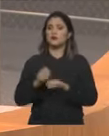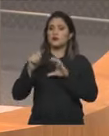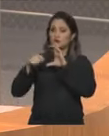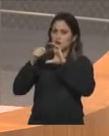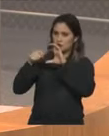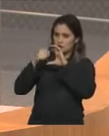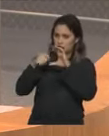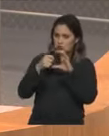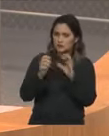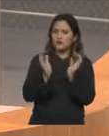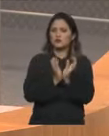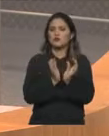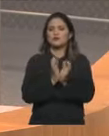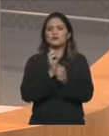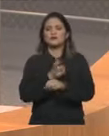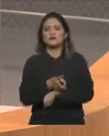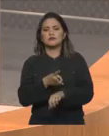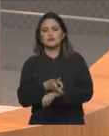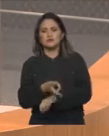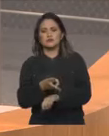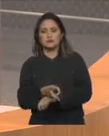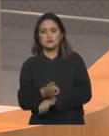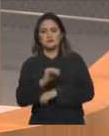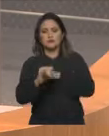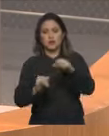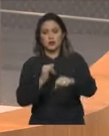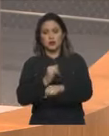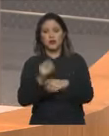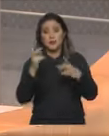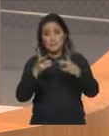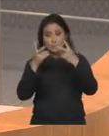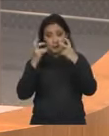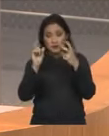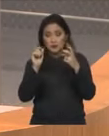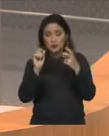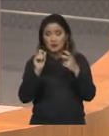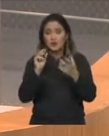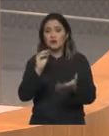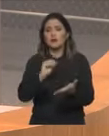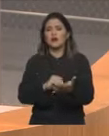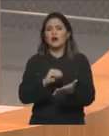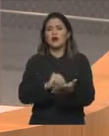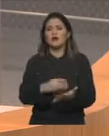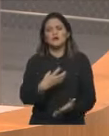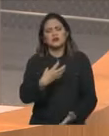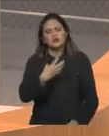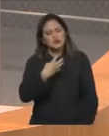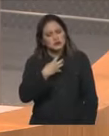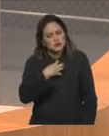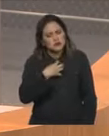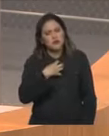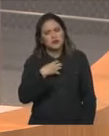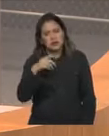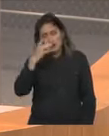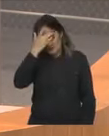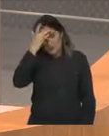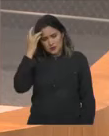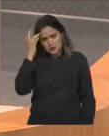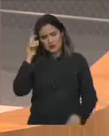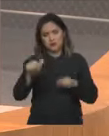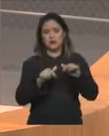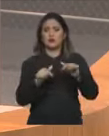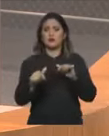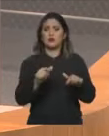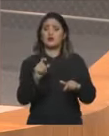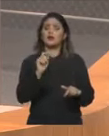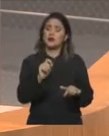nos grupos de WhatsApp e redes sociais, nós percebemos a falta de preparo, de sensibilidade por parte daquele funcionário, que, de fato,